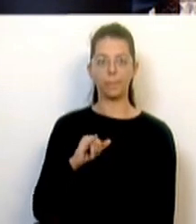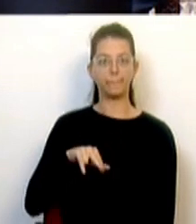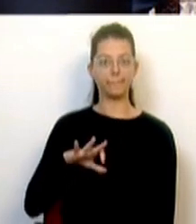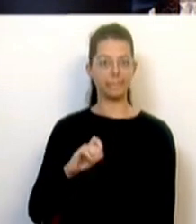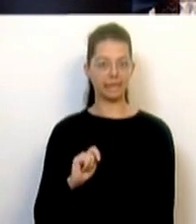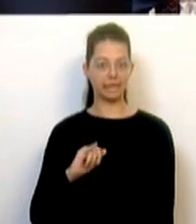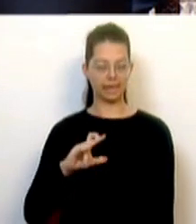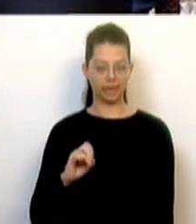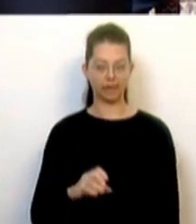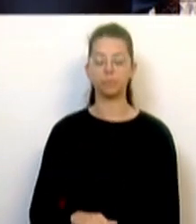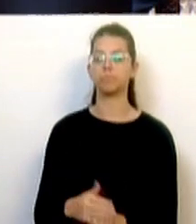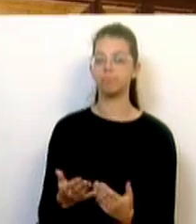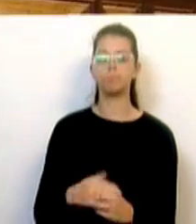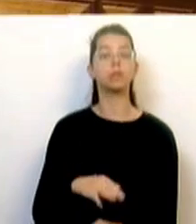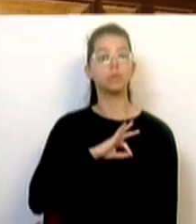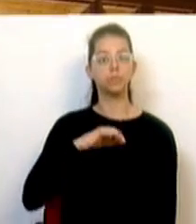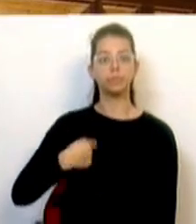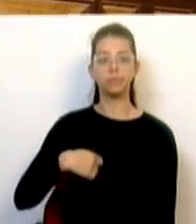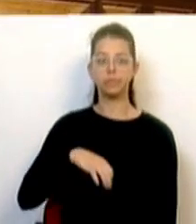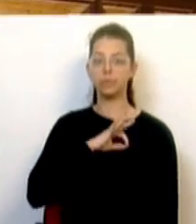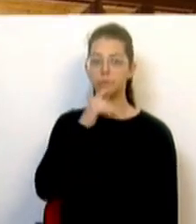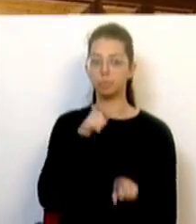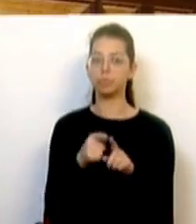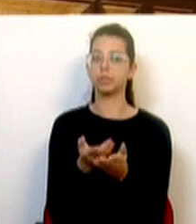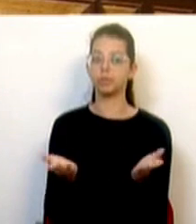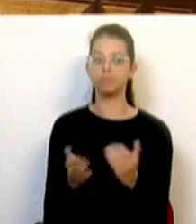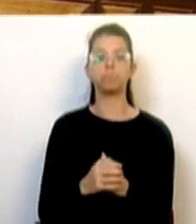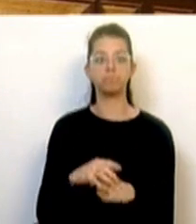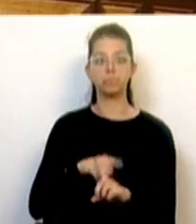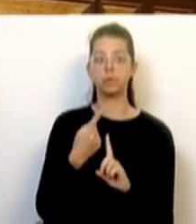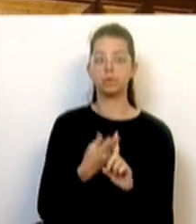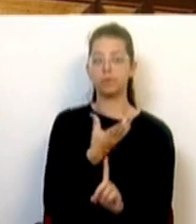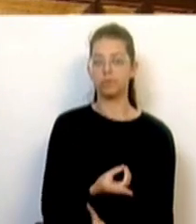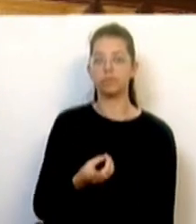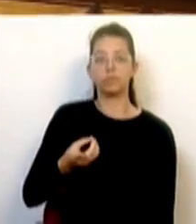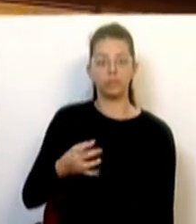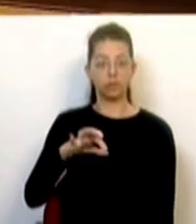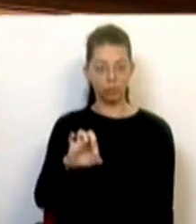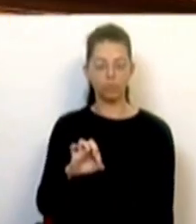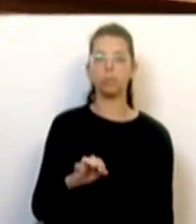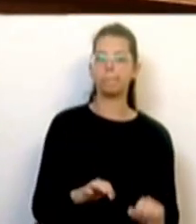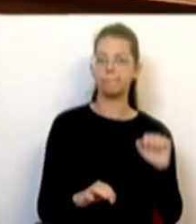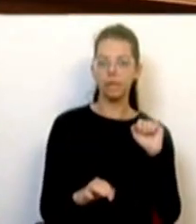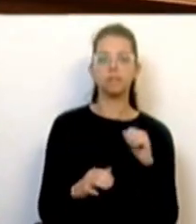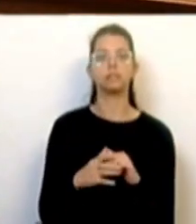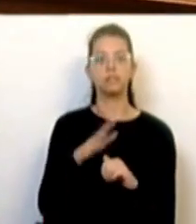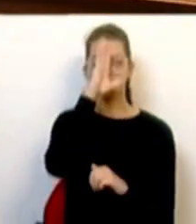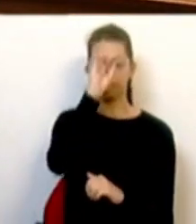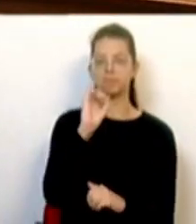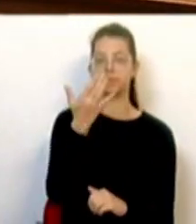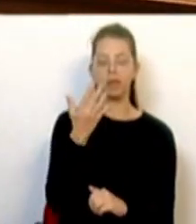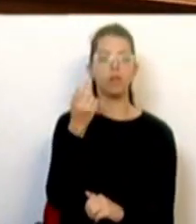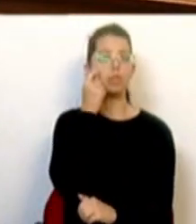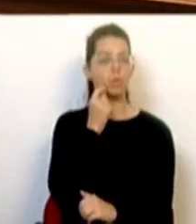Senhor Presidente, senhoras e senhores deputados, foi no ano 98 que o Partido Socialista, com o Primeiro-Ministro António